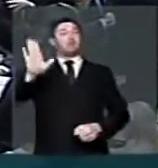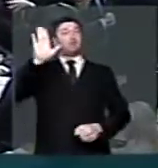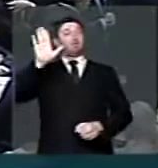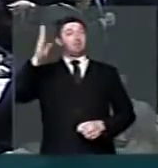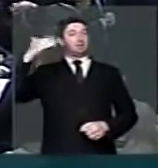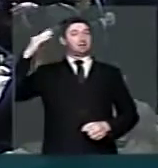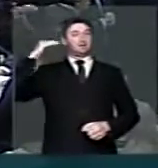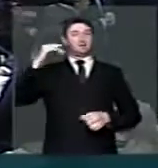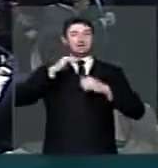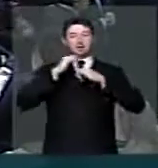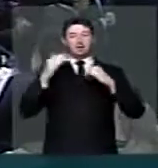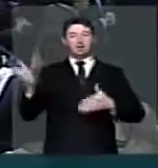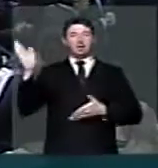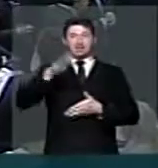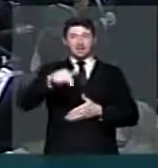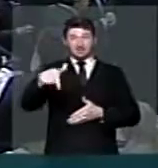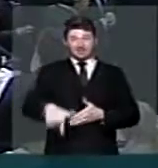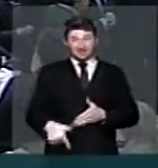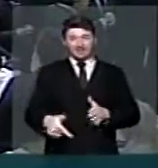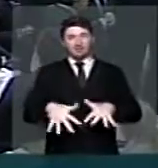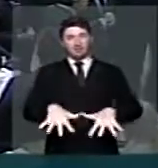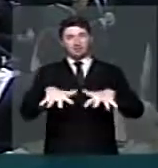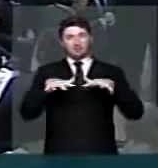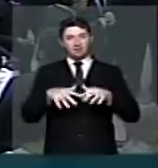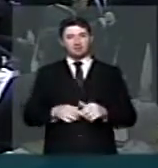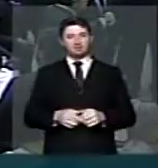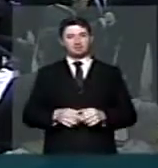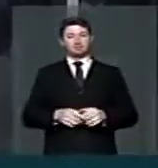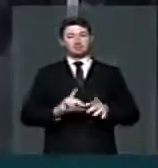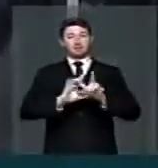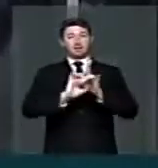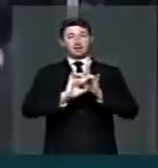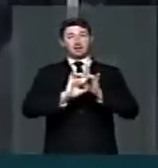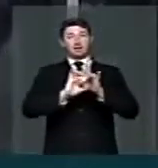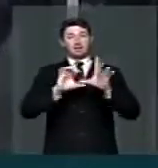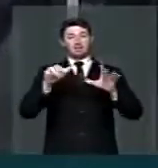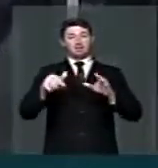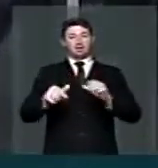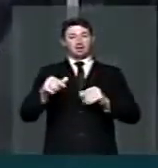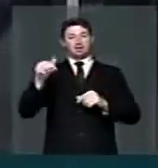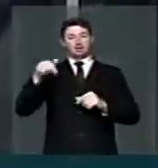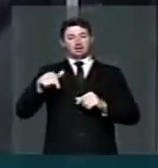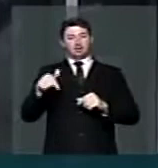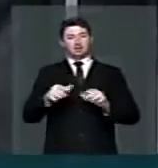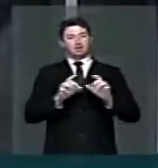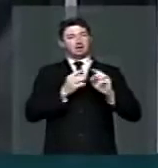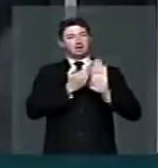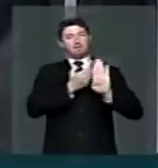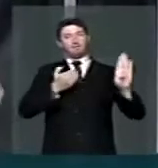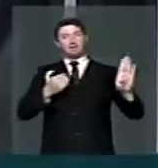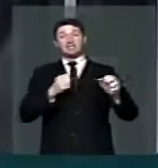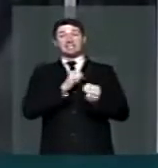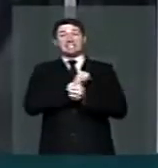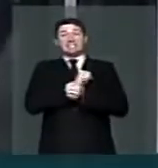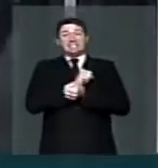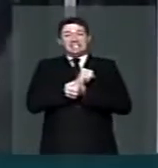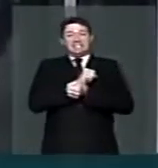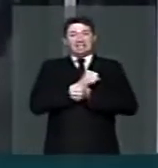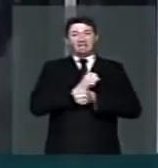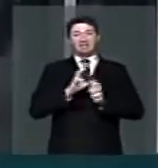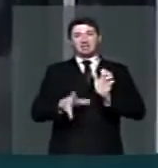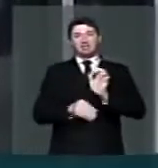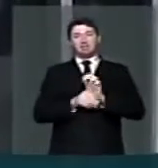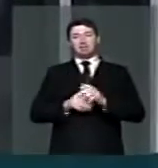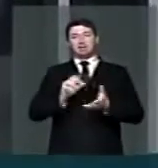campanha de trazer para esse plenário a libertação do parlamento à escravidão de liberação de